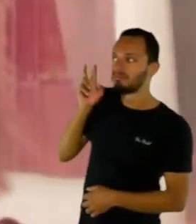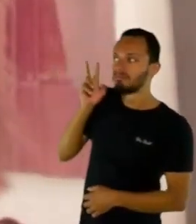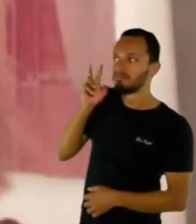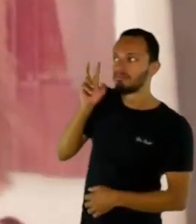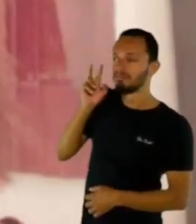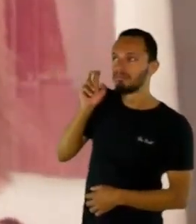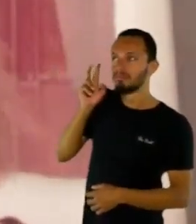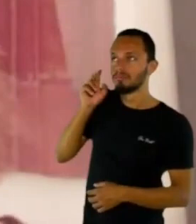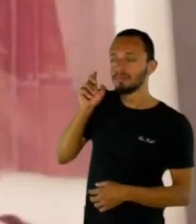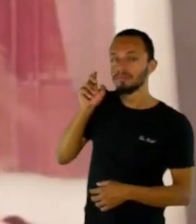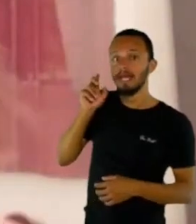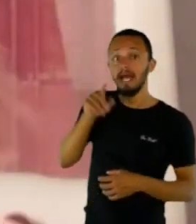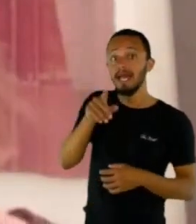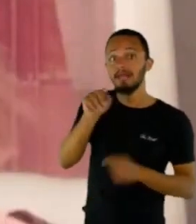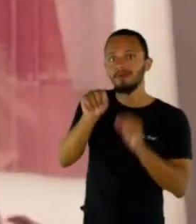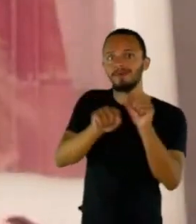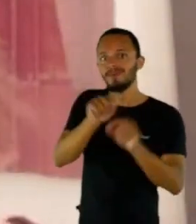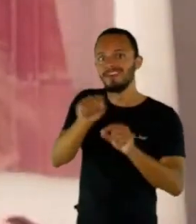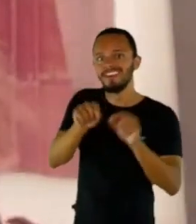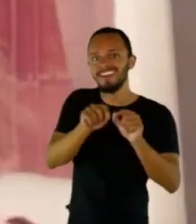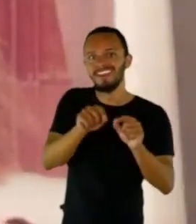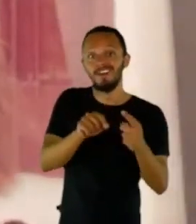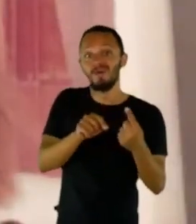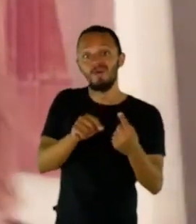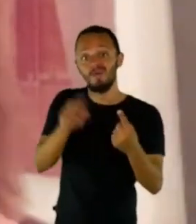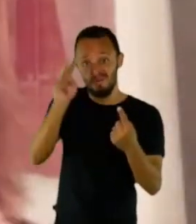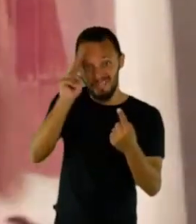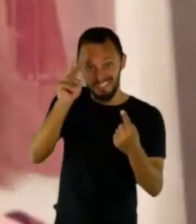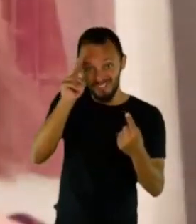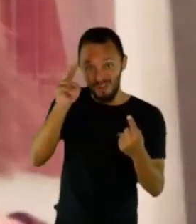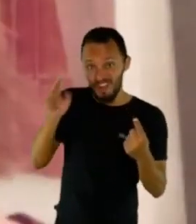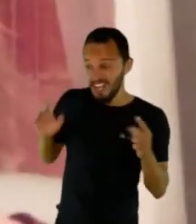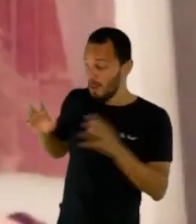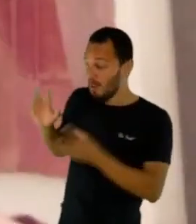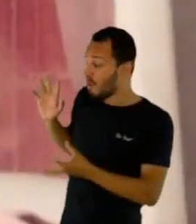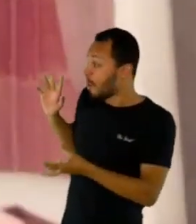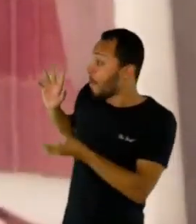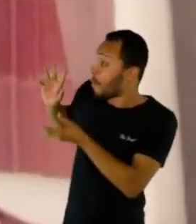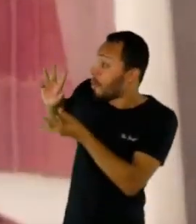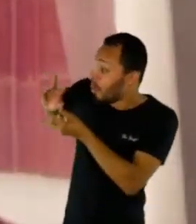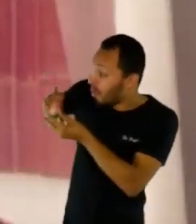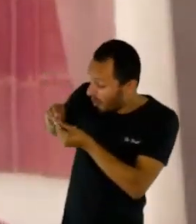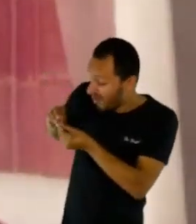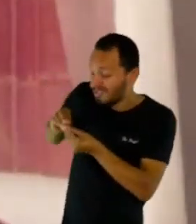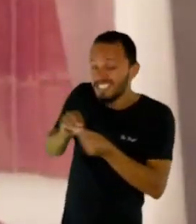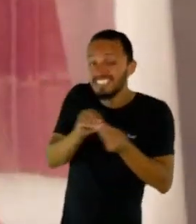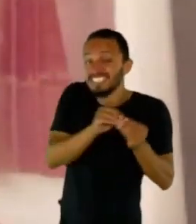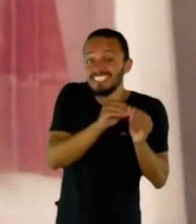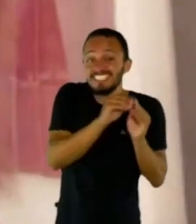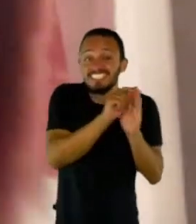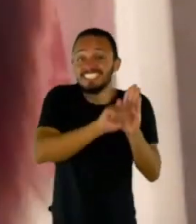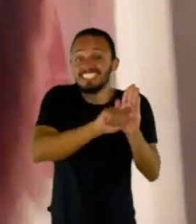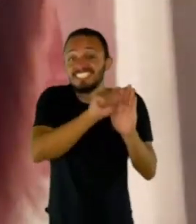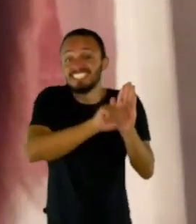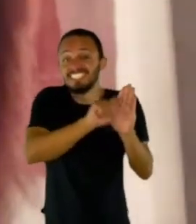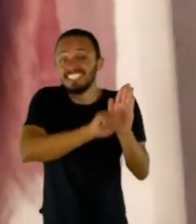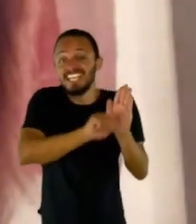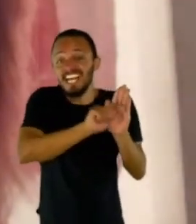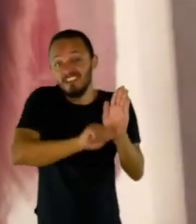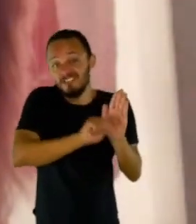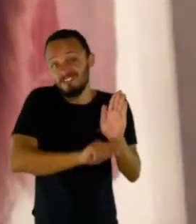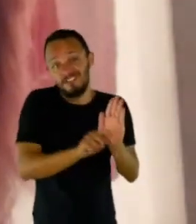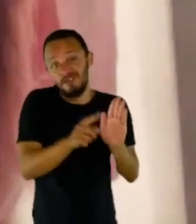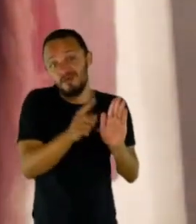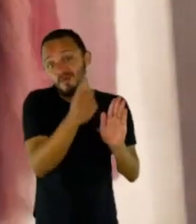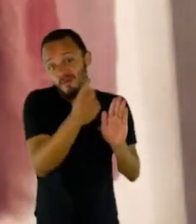que conseguia ter todas essas histórias nela mesma. E eu fiz um conto a partir disso, a partir da história dela e do que eu percebia